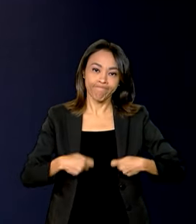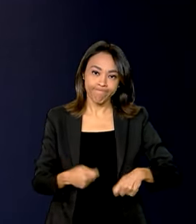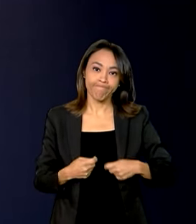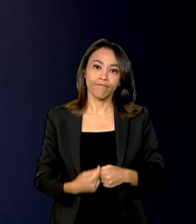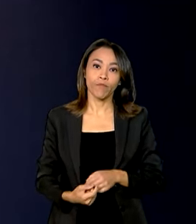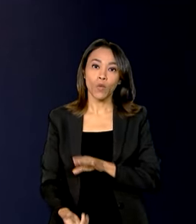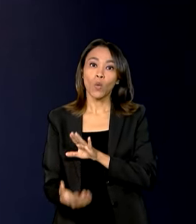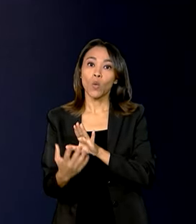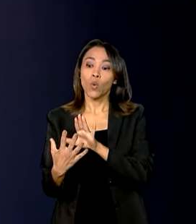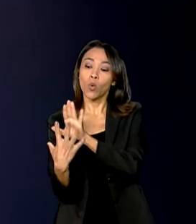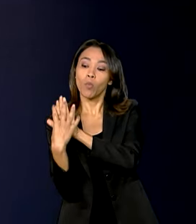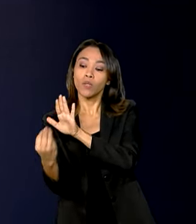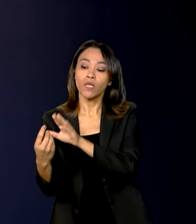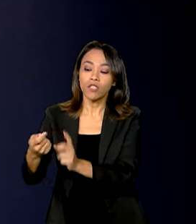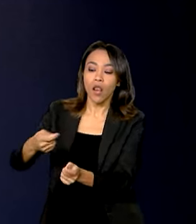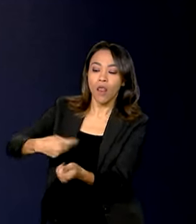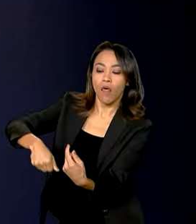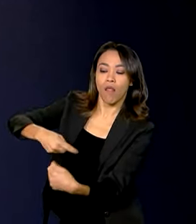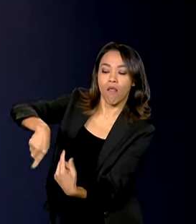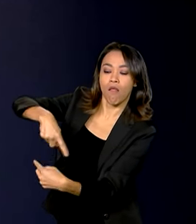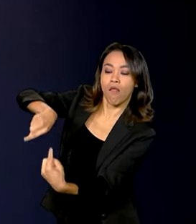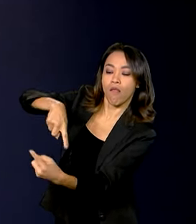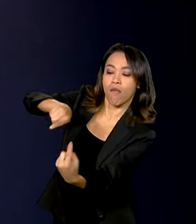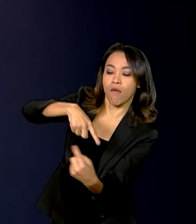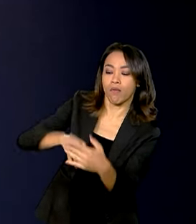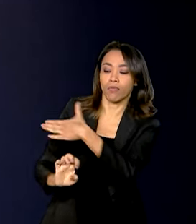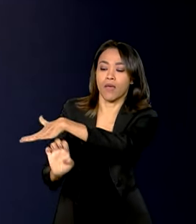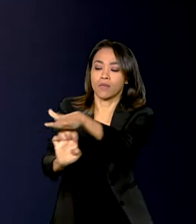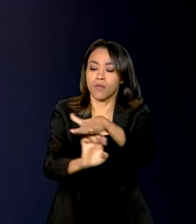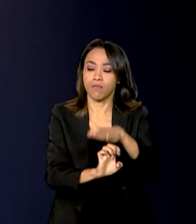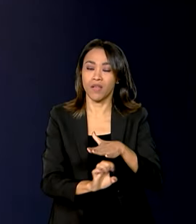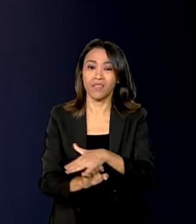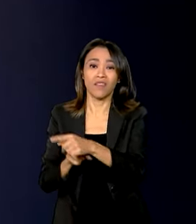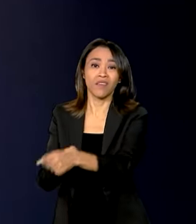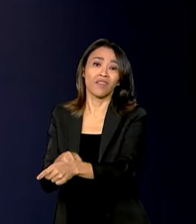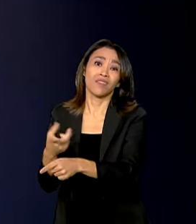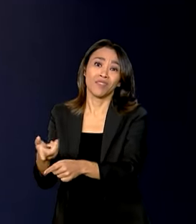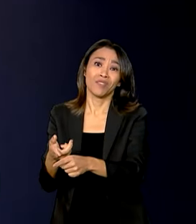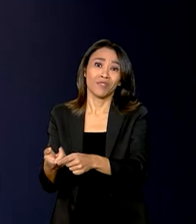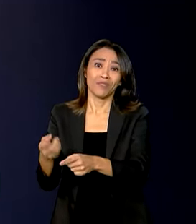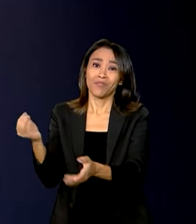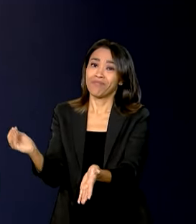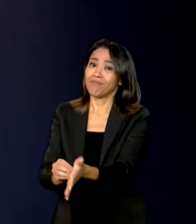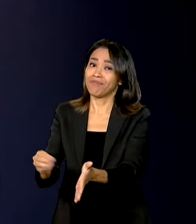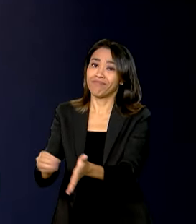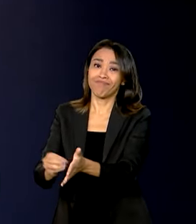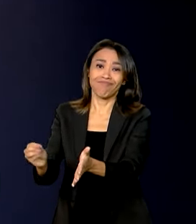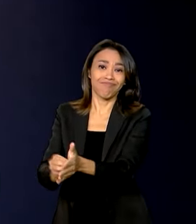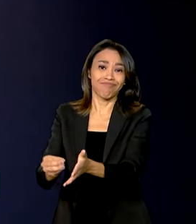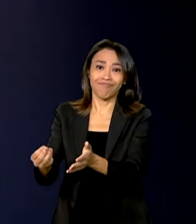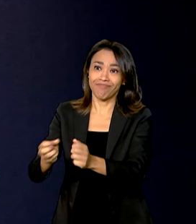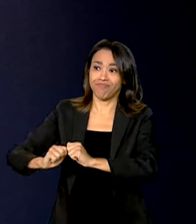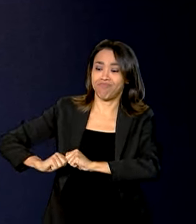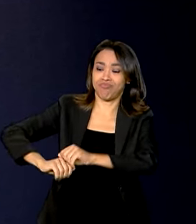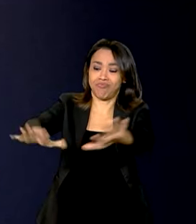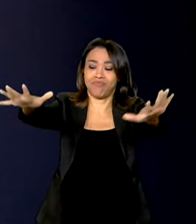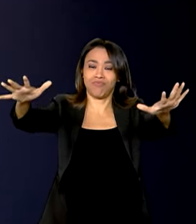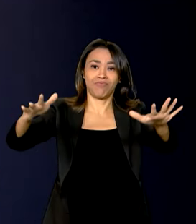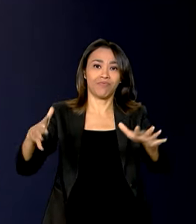de negócio das empresas favorece a disseminação da desinformação e do discurso de ódio.